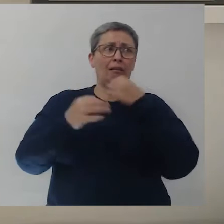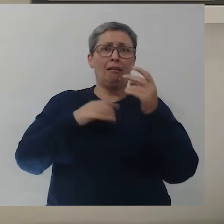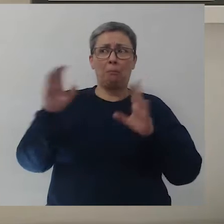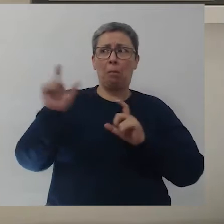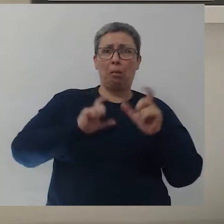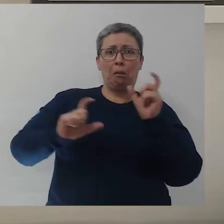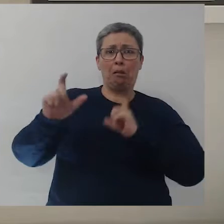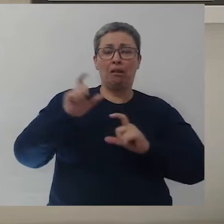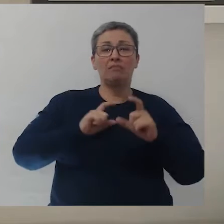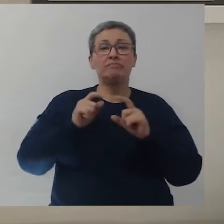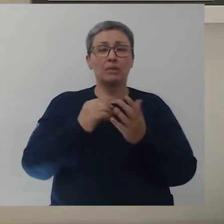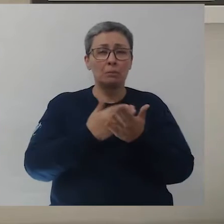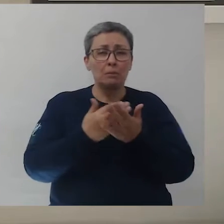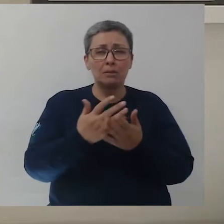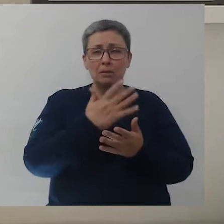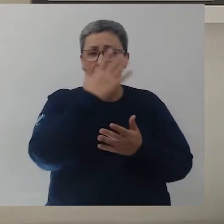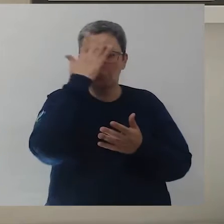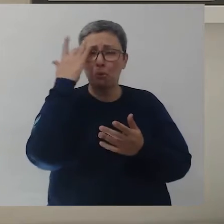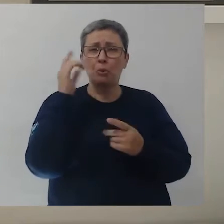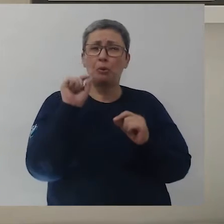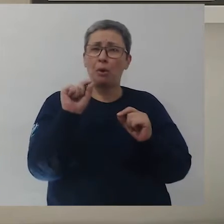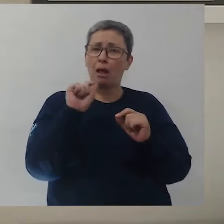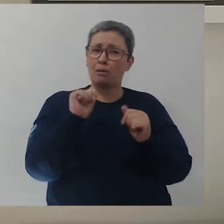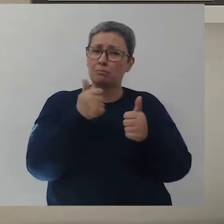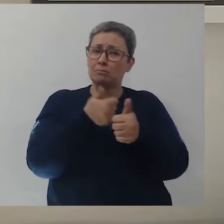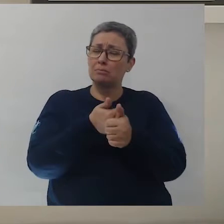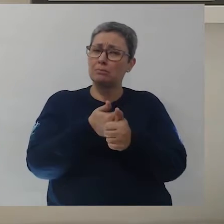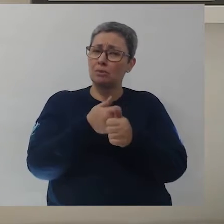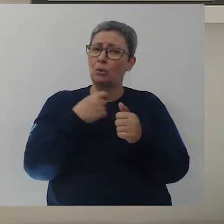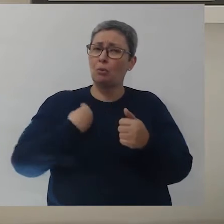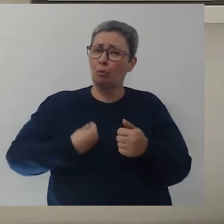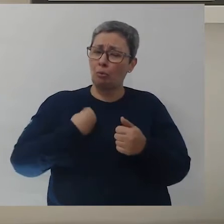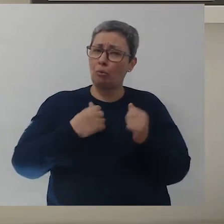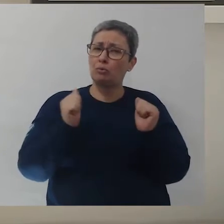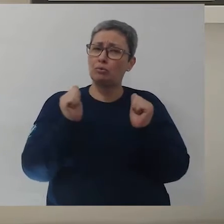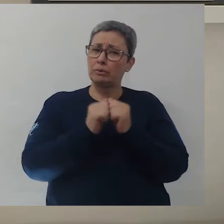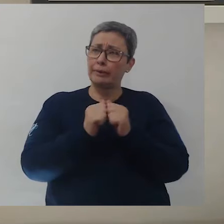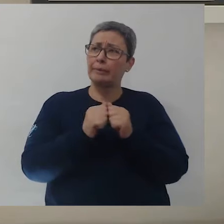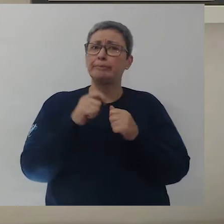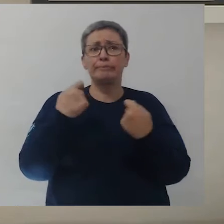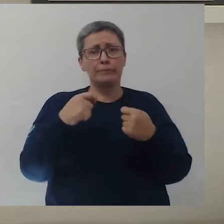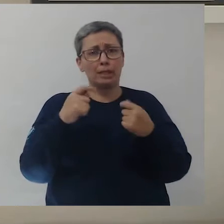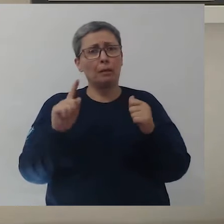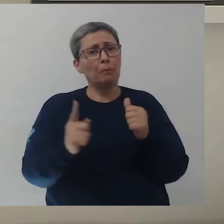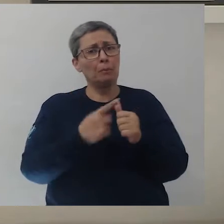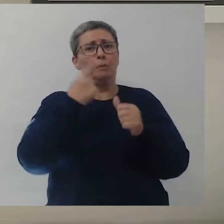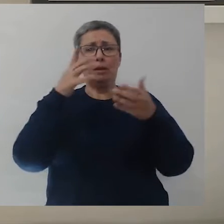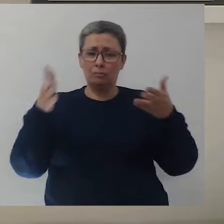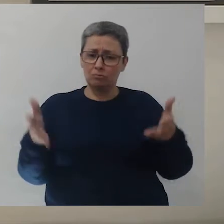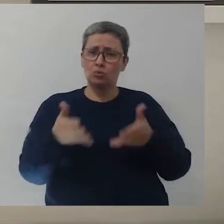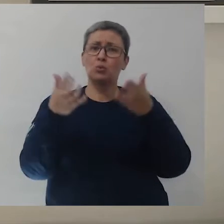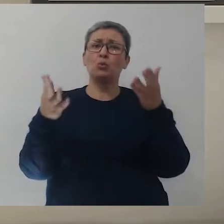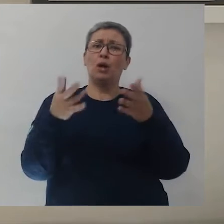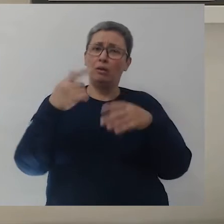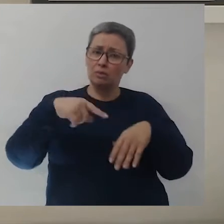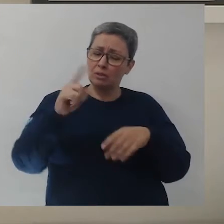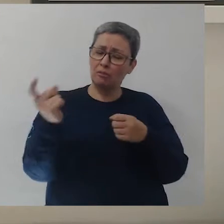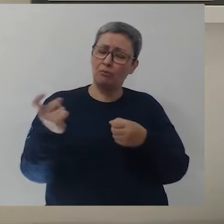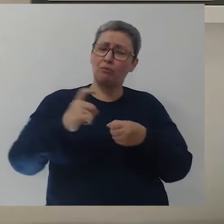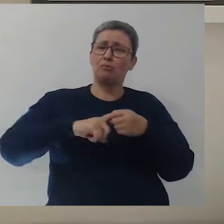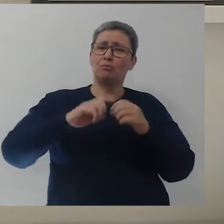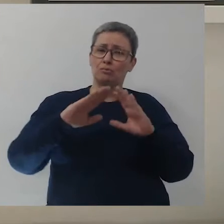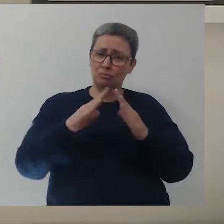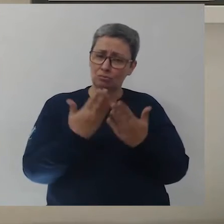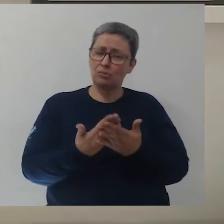infelizmente, às vezes, partem de pessoas tão próximas que deveriam ser as primeiras a motivarem vocês, a